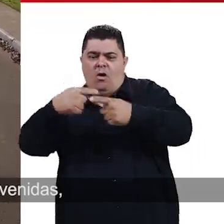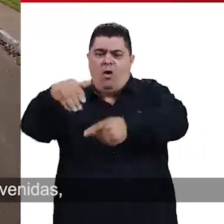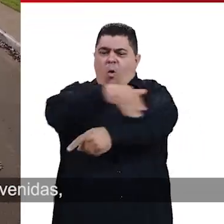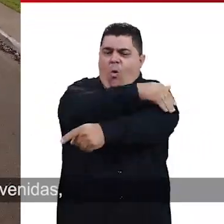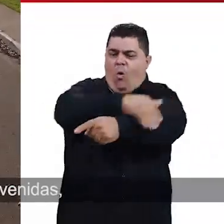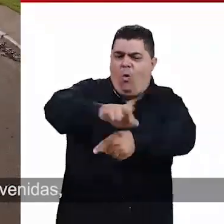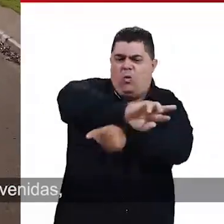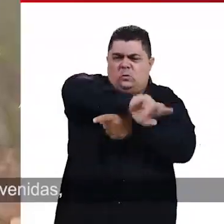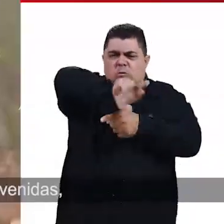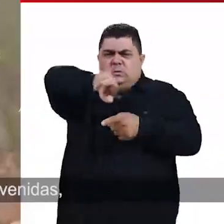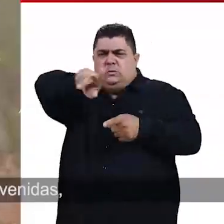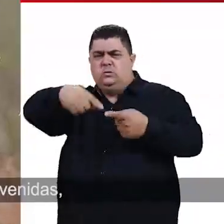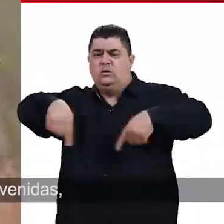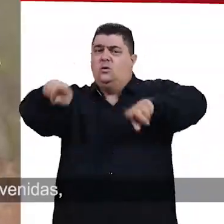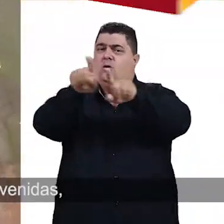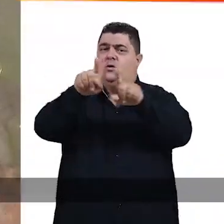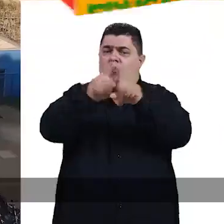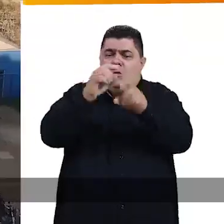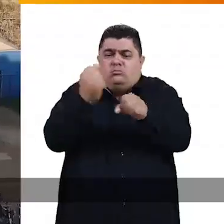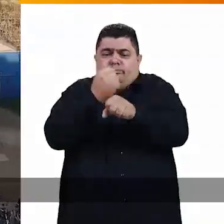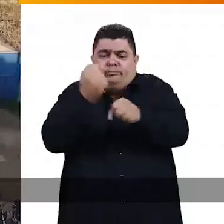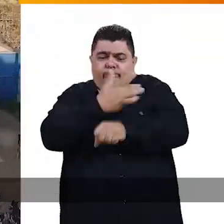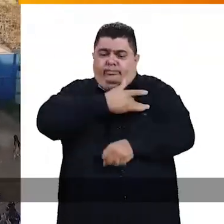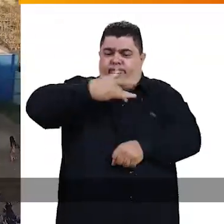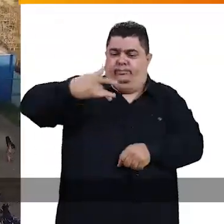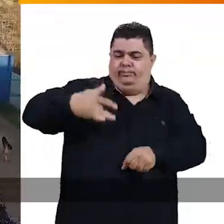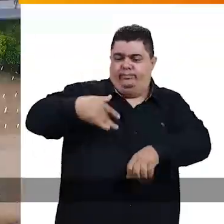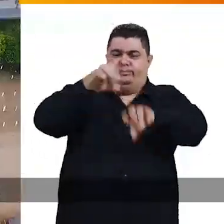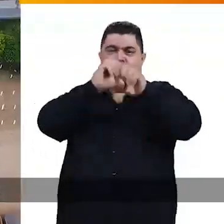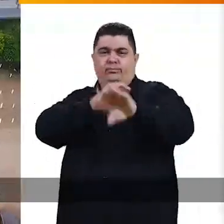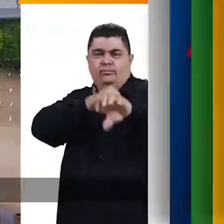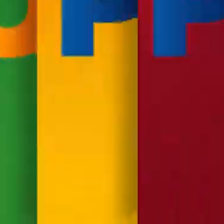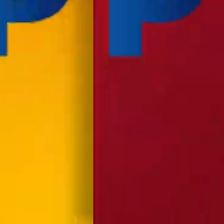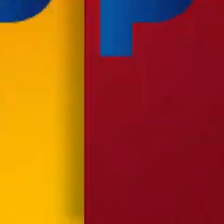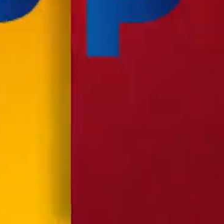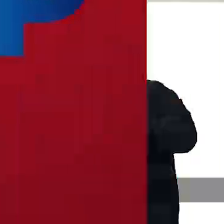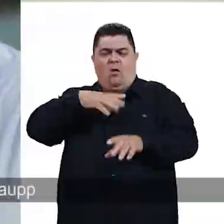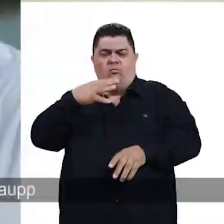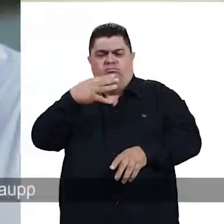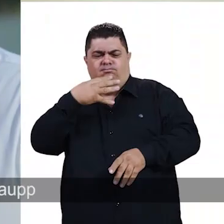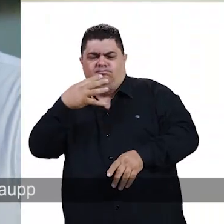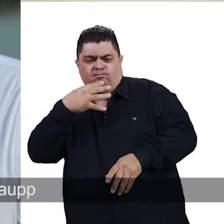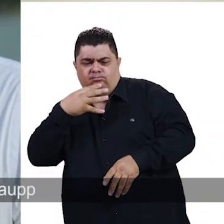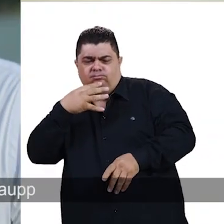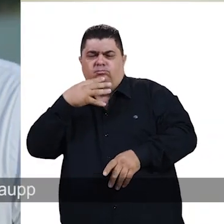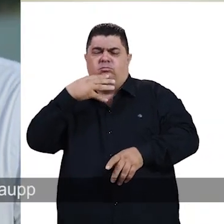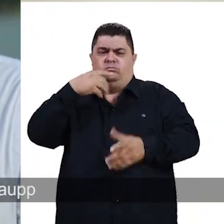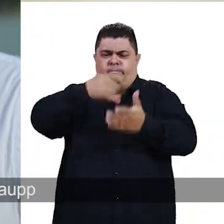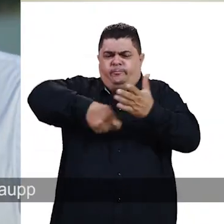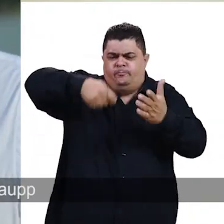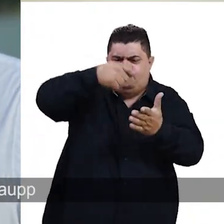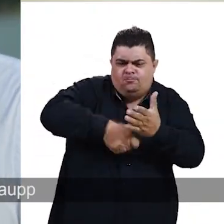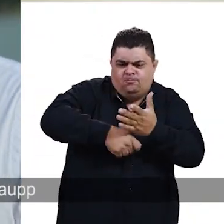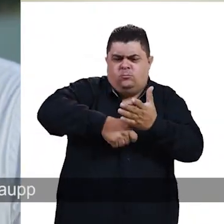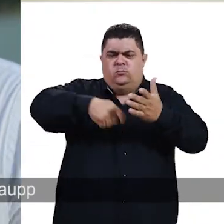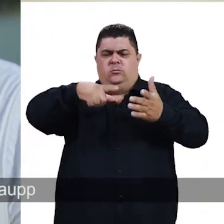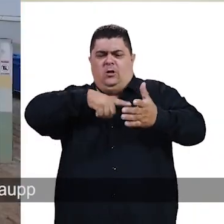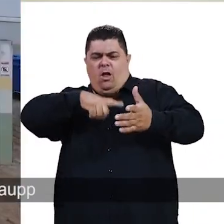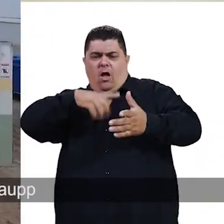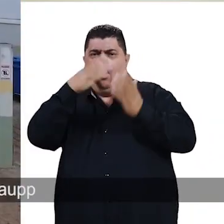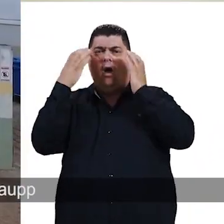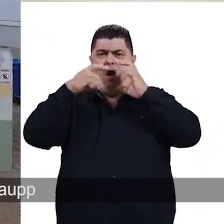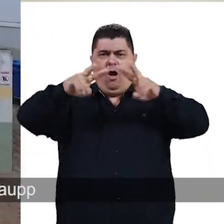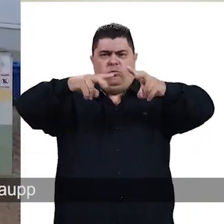para asfaltamento de ruas e avenidas, obras na área da saúde, da educação. Eu reconheço os esforços